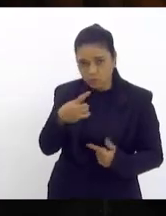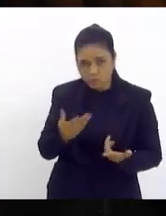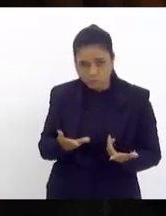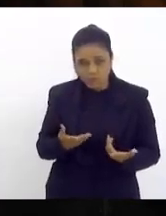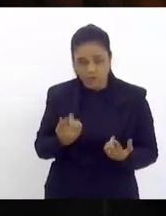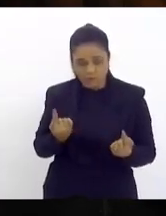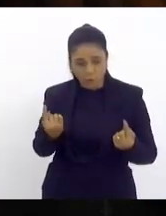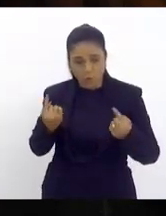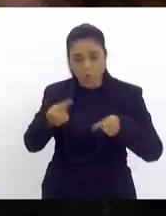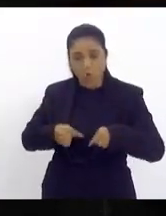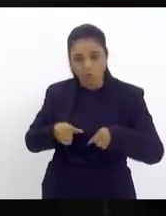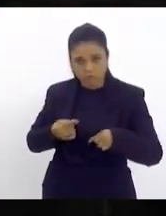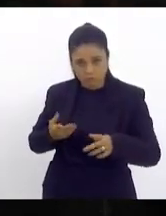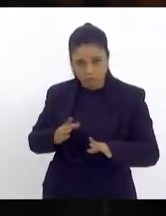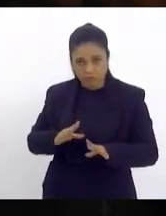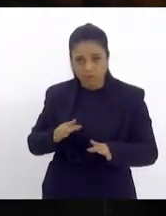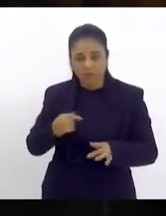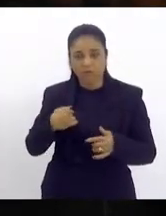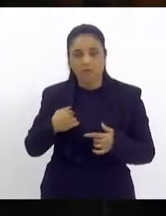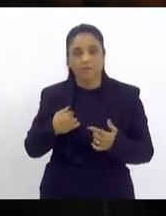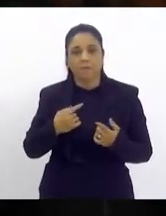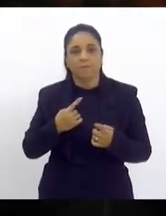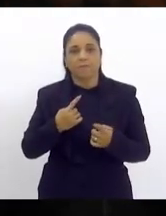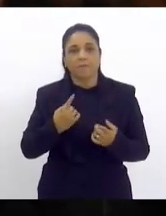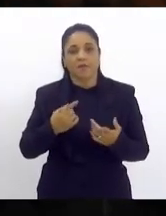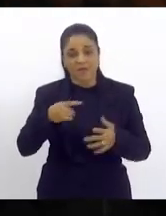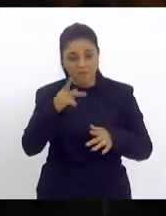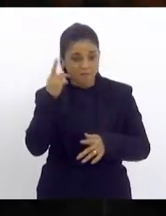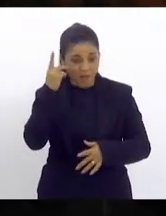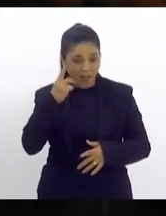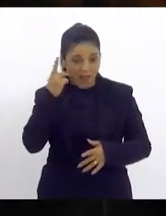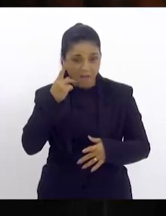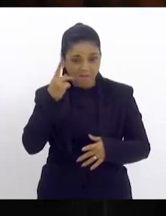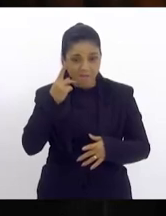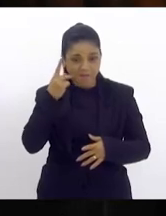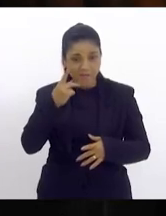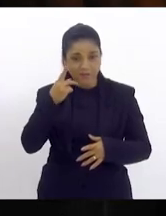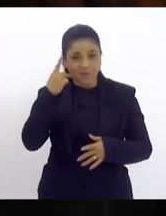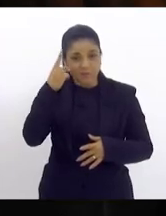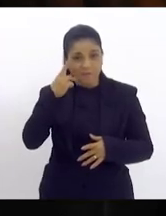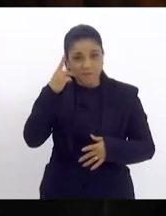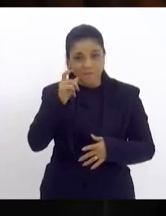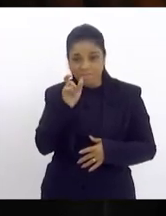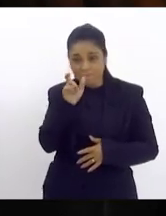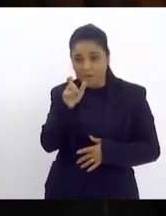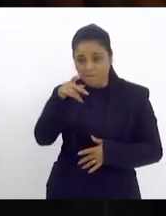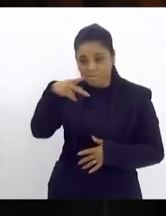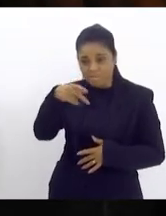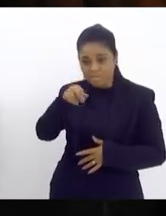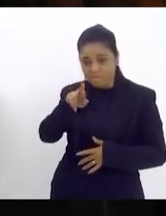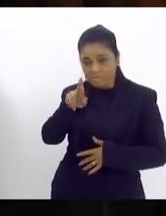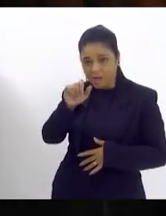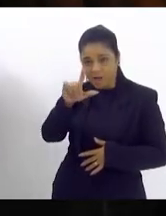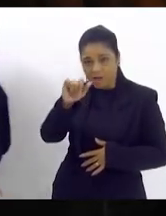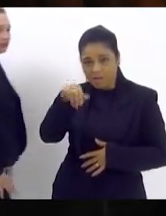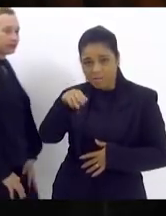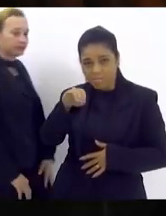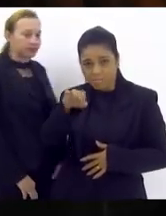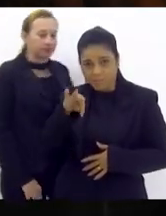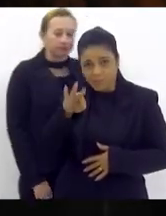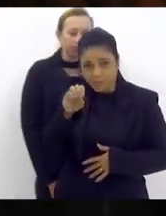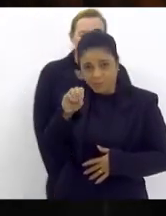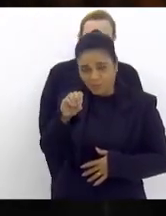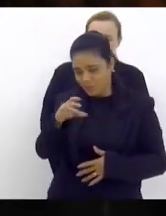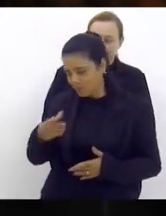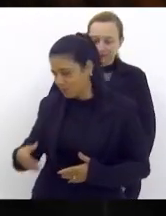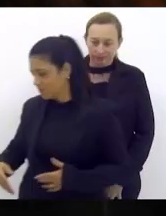aqui de tentar nos calar logo a gente do parlamento que já vem da palavra para lá de falar bambino então eu acho que é